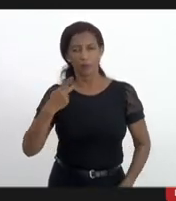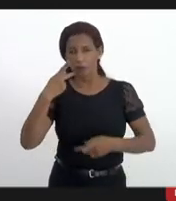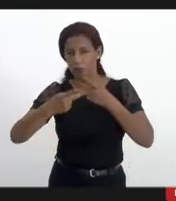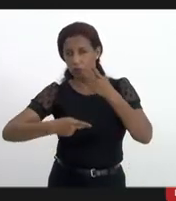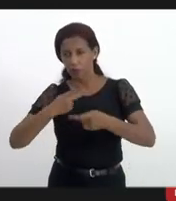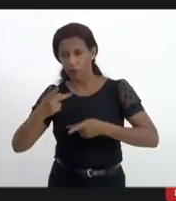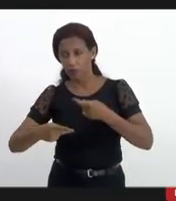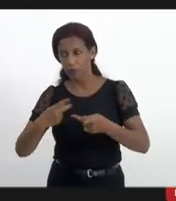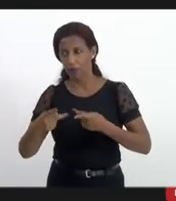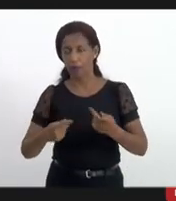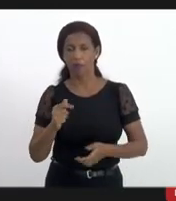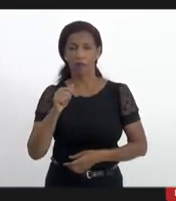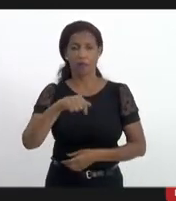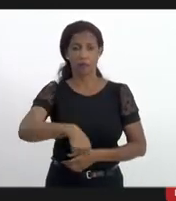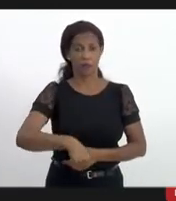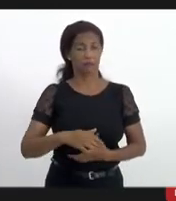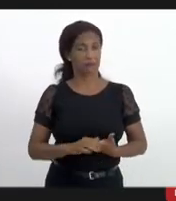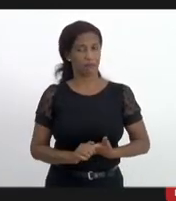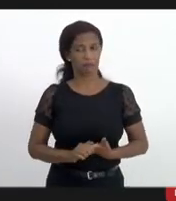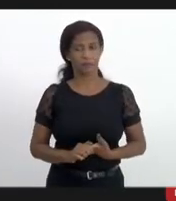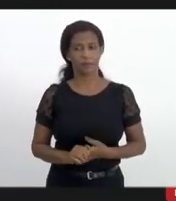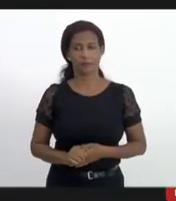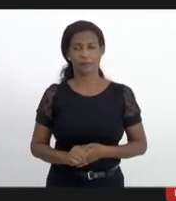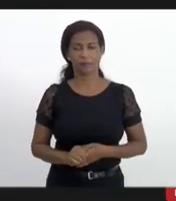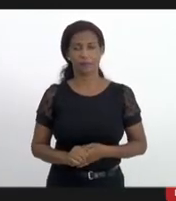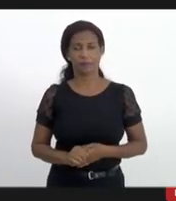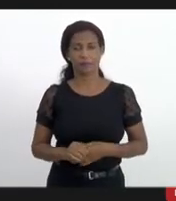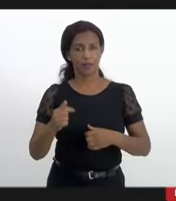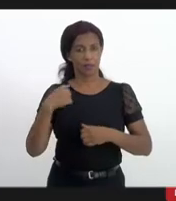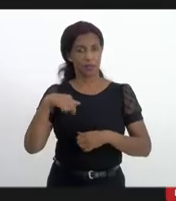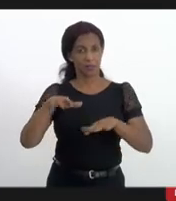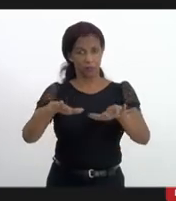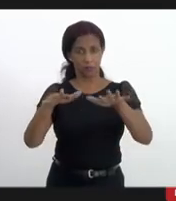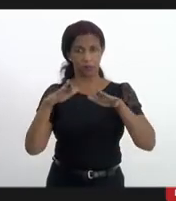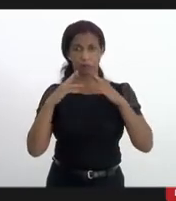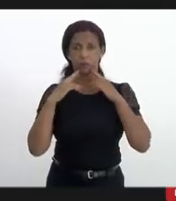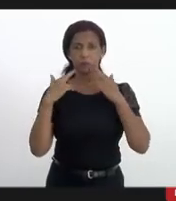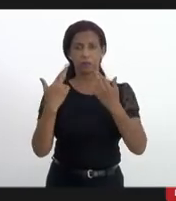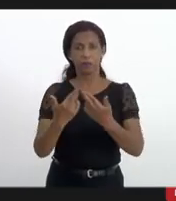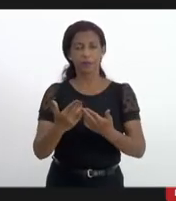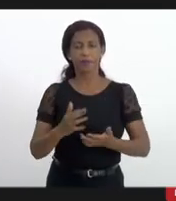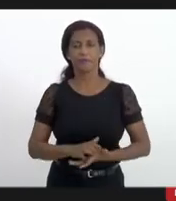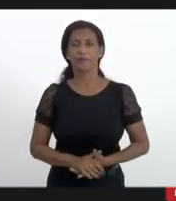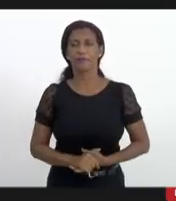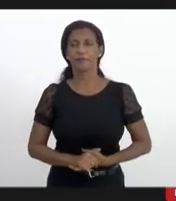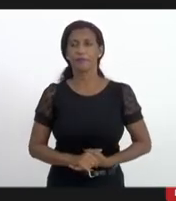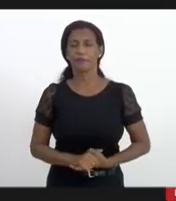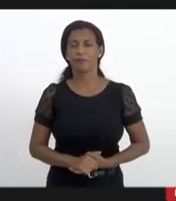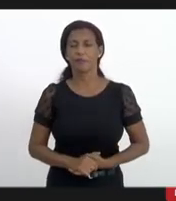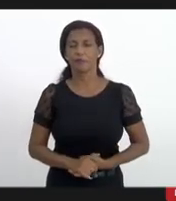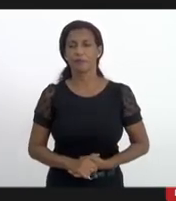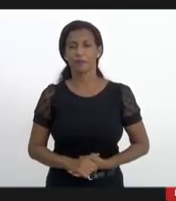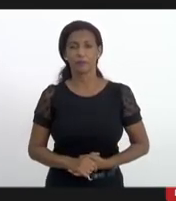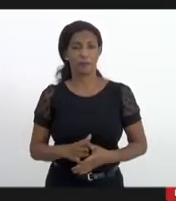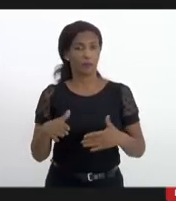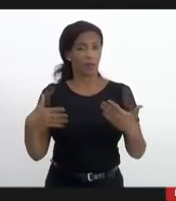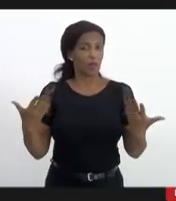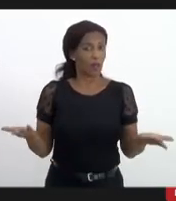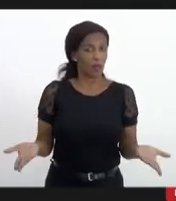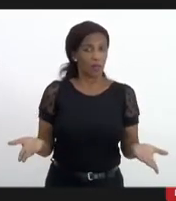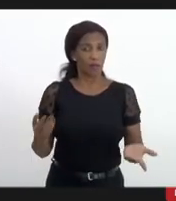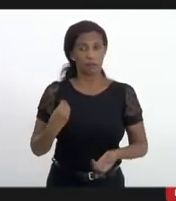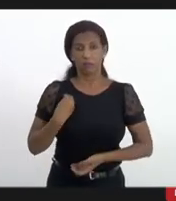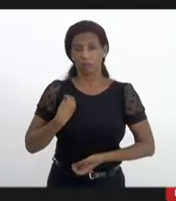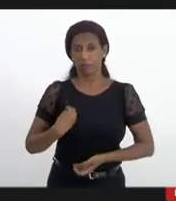aqui nessa nossa nossa audiência é é óbvio que a gente